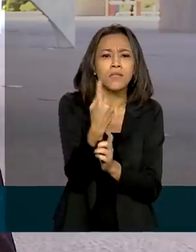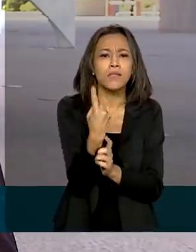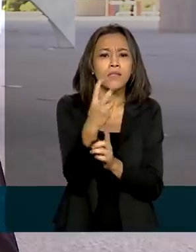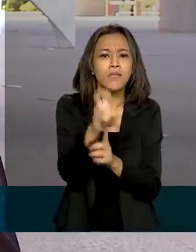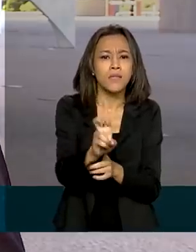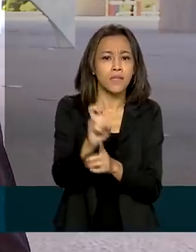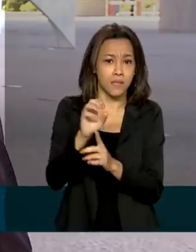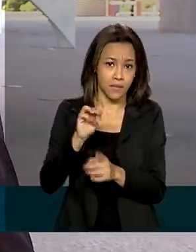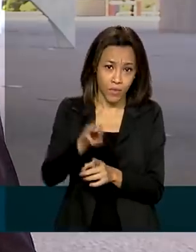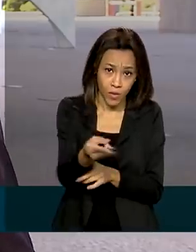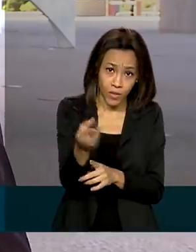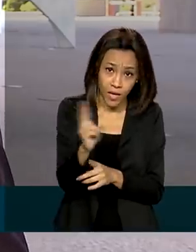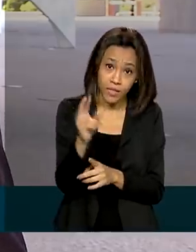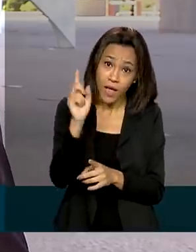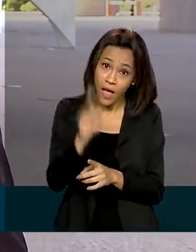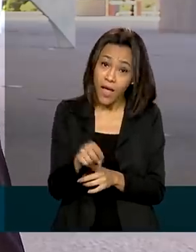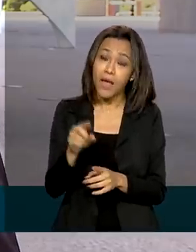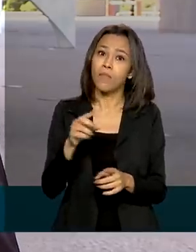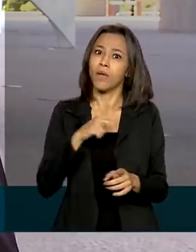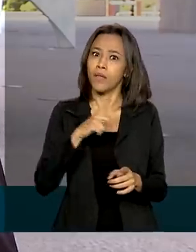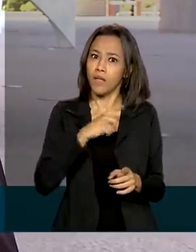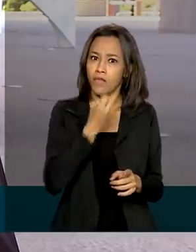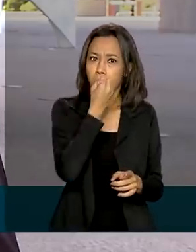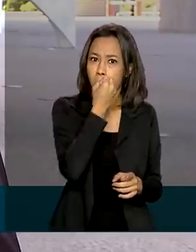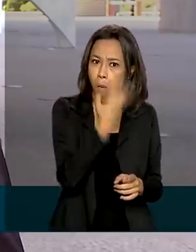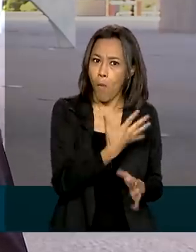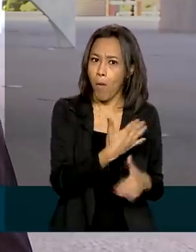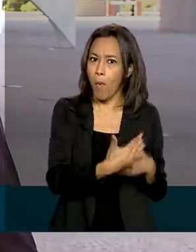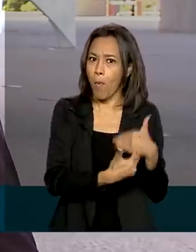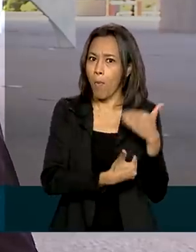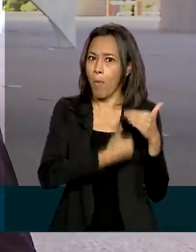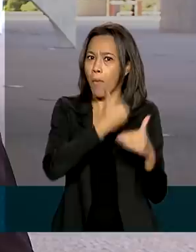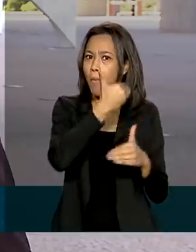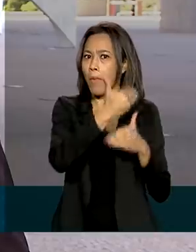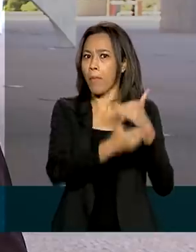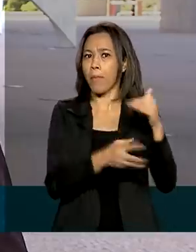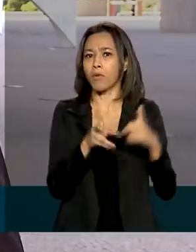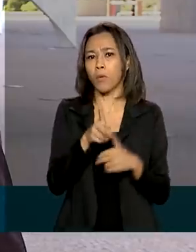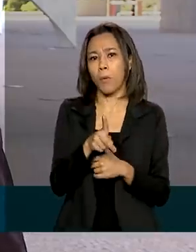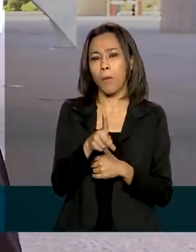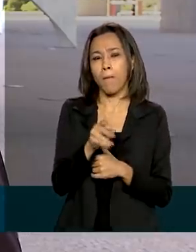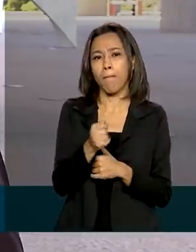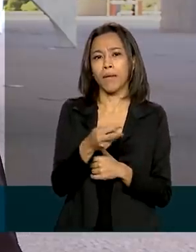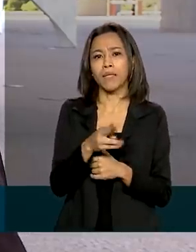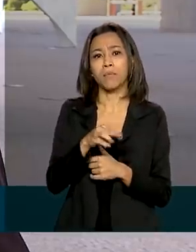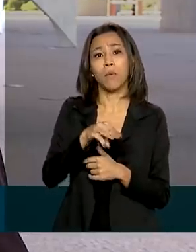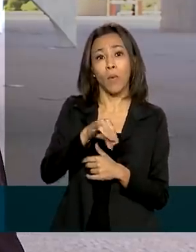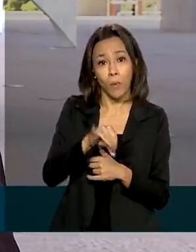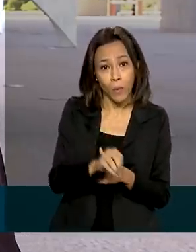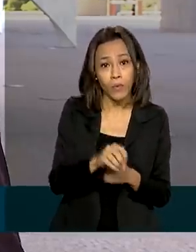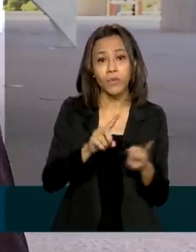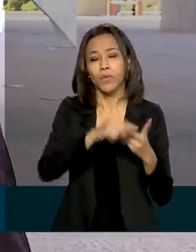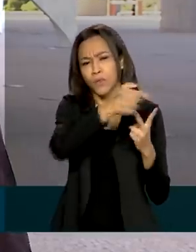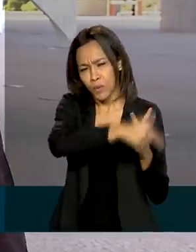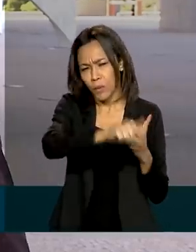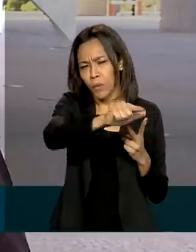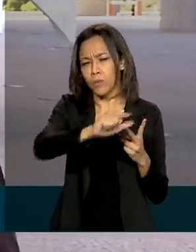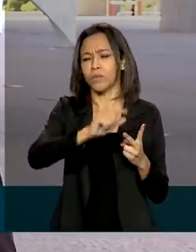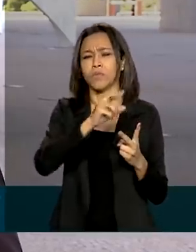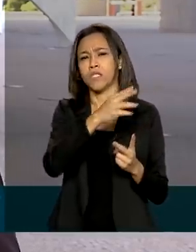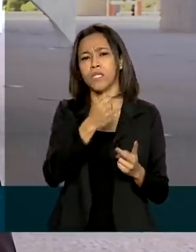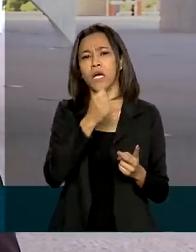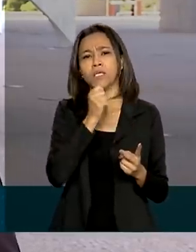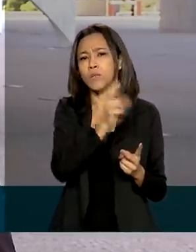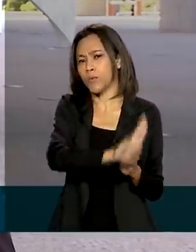veio do superávit financeiro no balanço patrimonial da União de 2019, além de reservas de contingência não